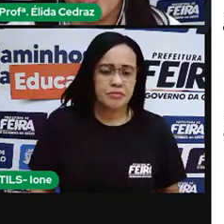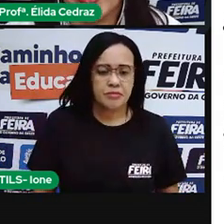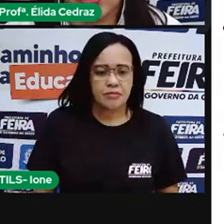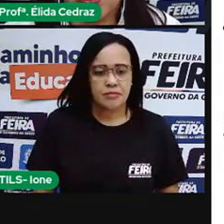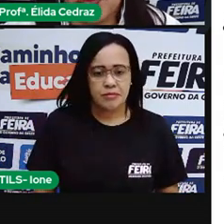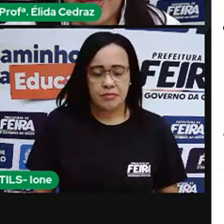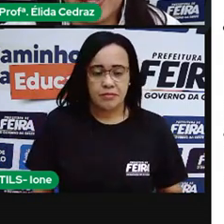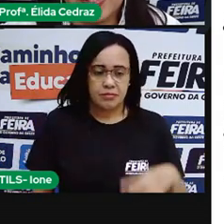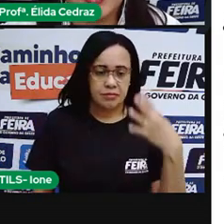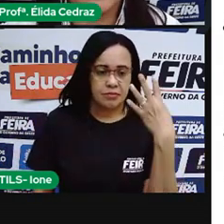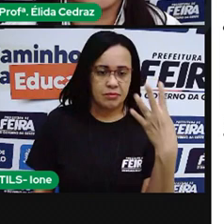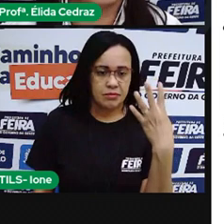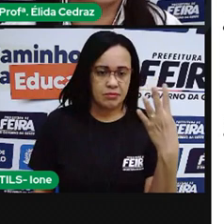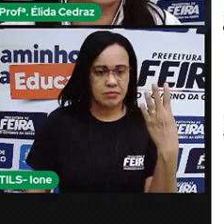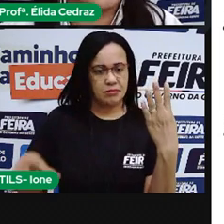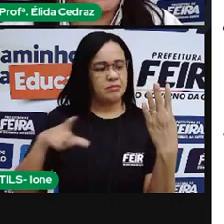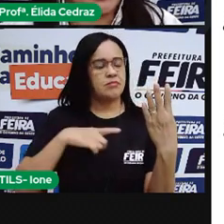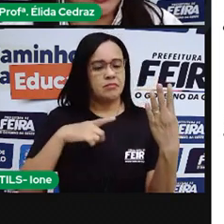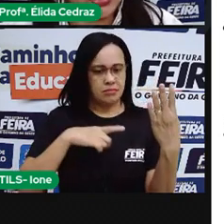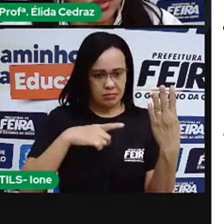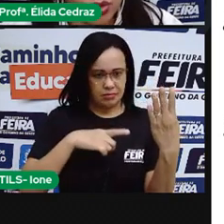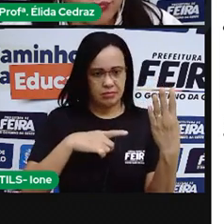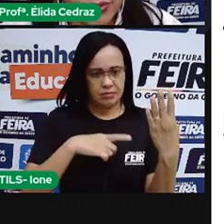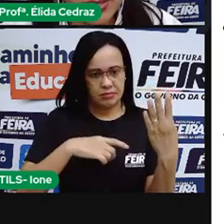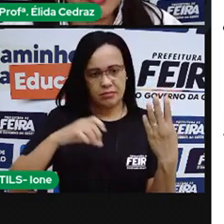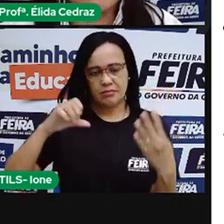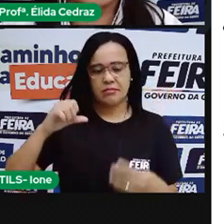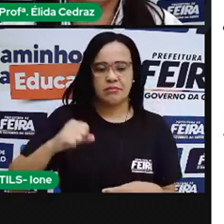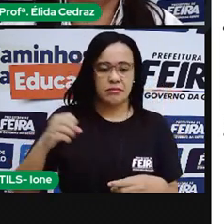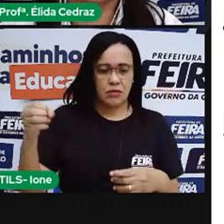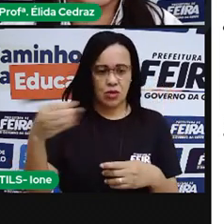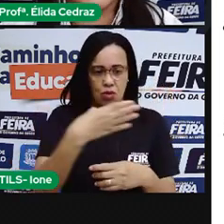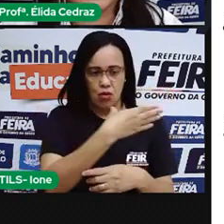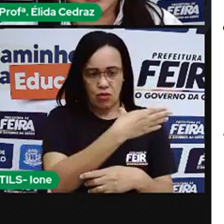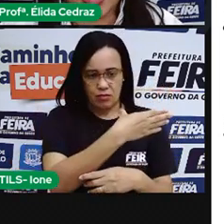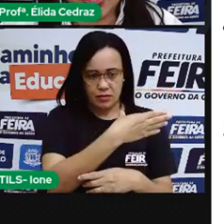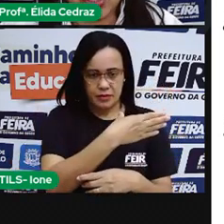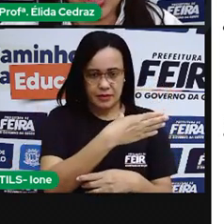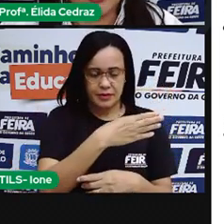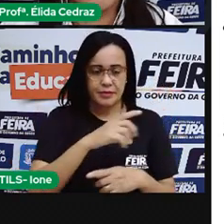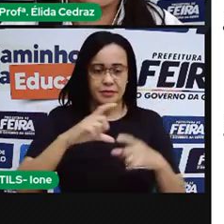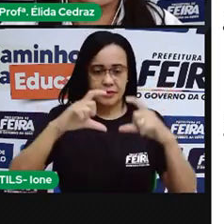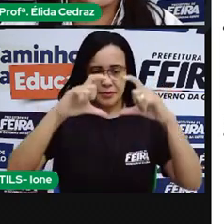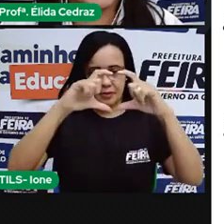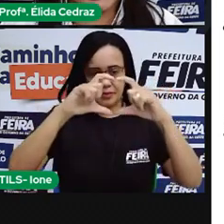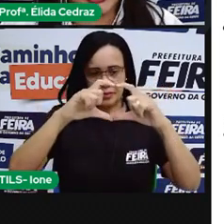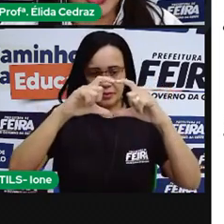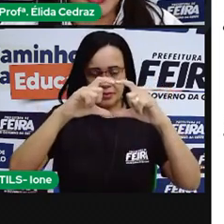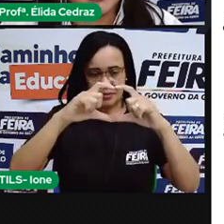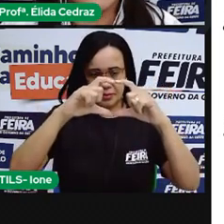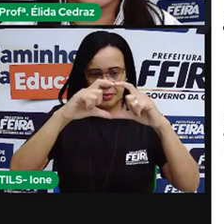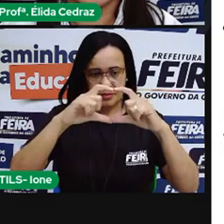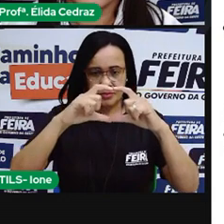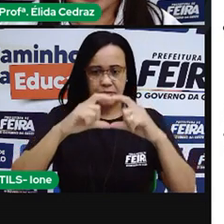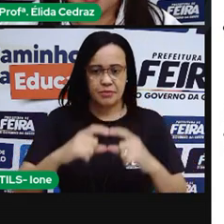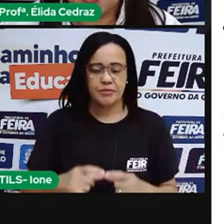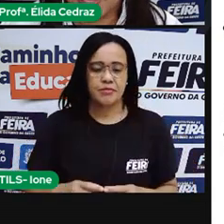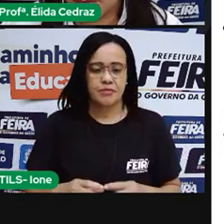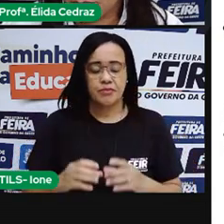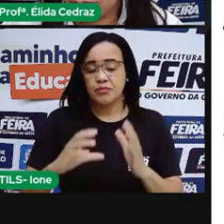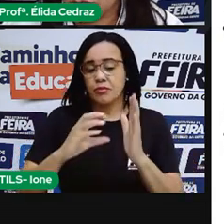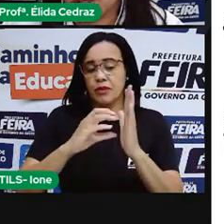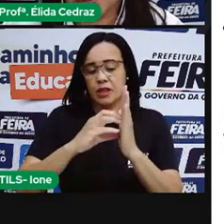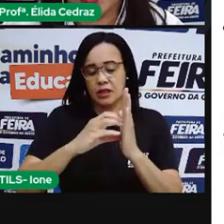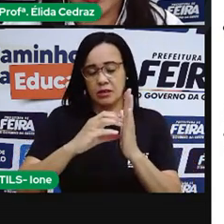Quatro fases. Nova, crescente, cheia e